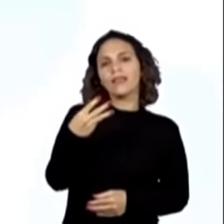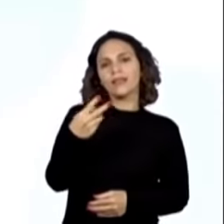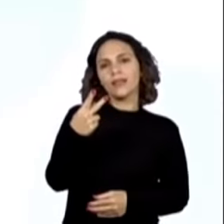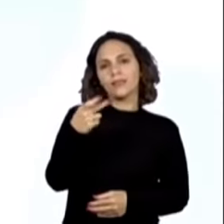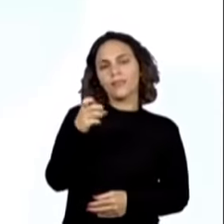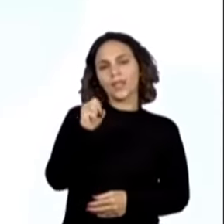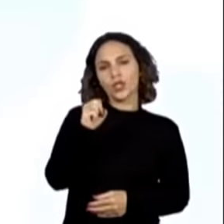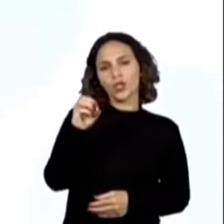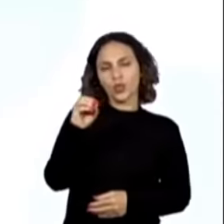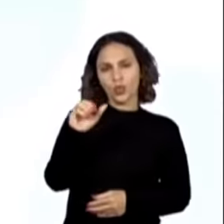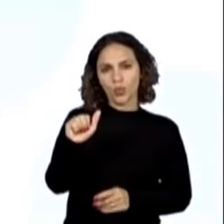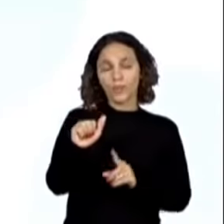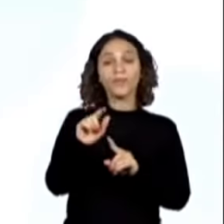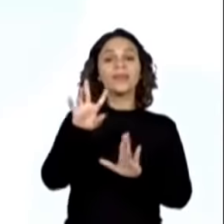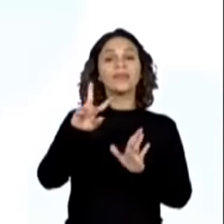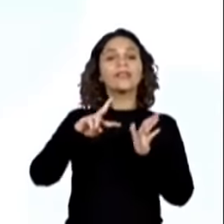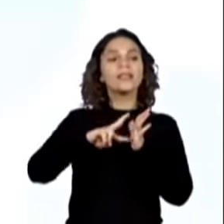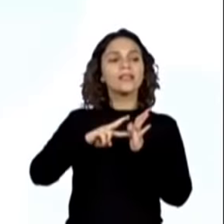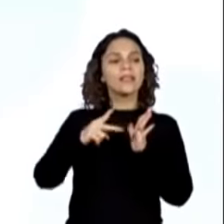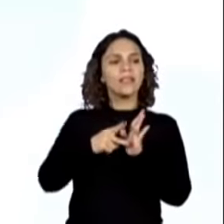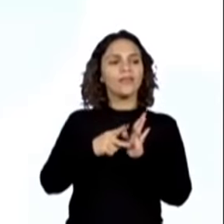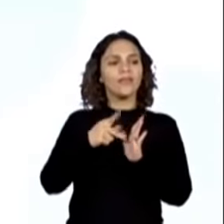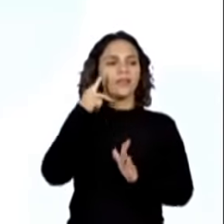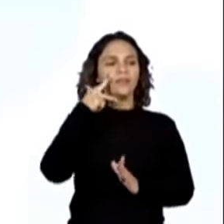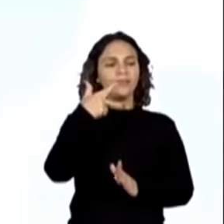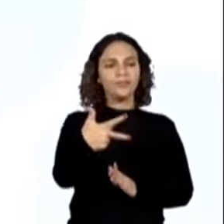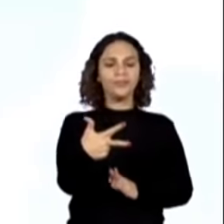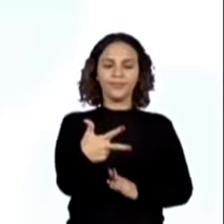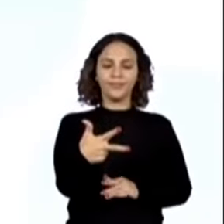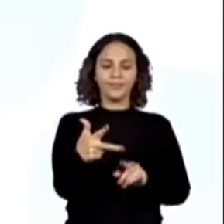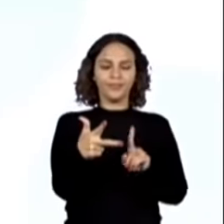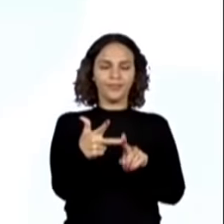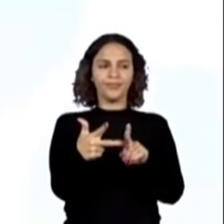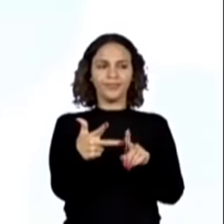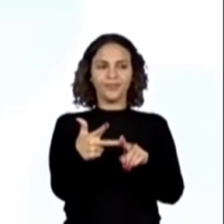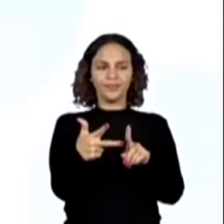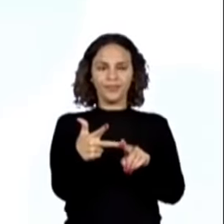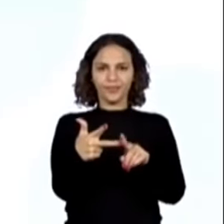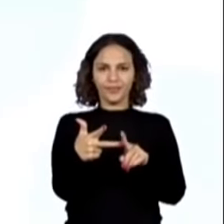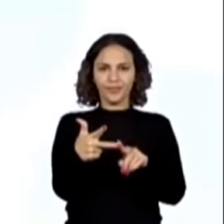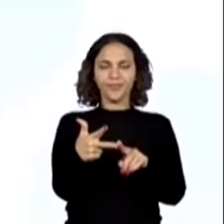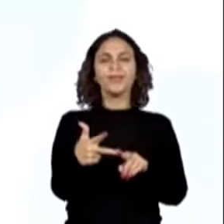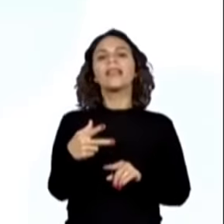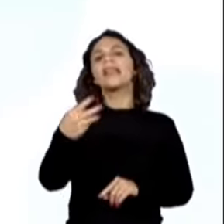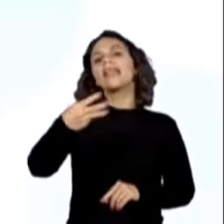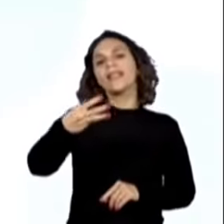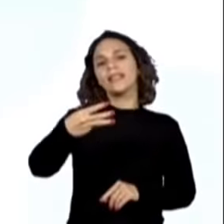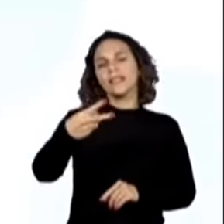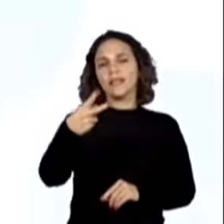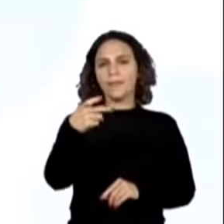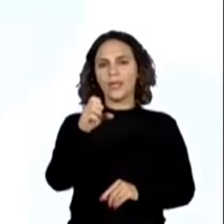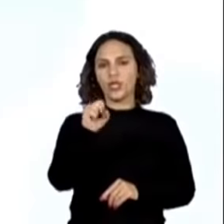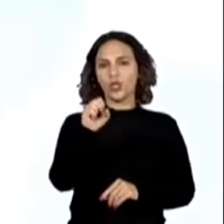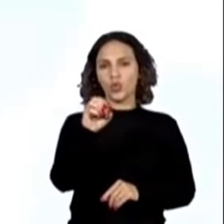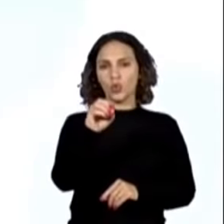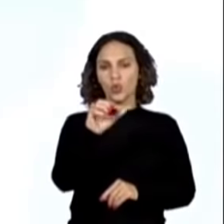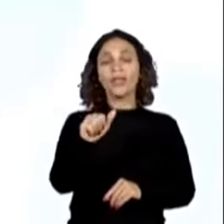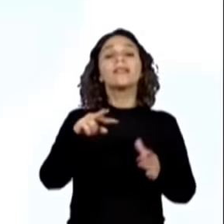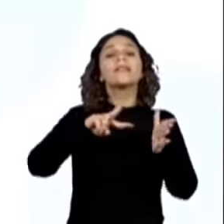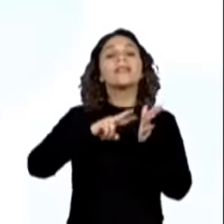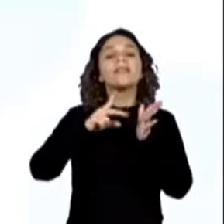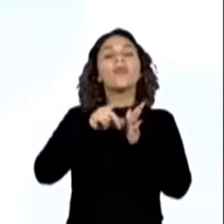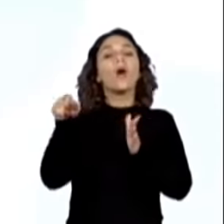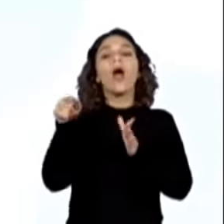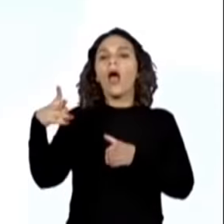Que ele não participa da história, por isso ele é onisciente. Continuando, mais trechinhos de texto aqui.